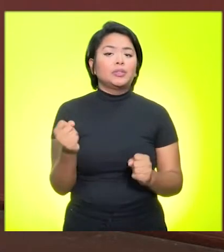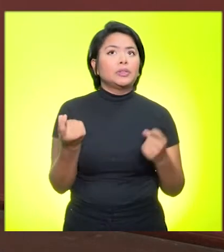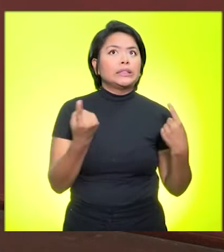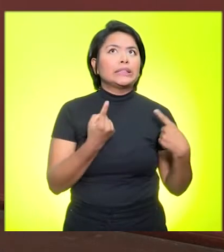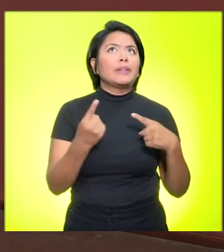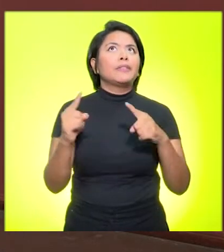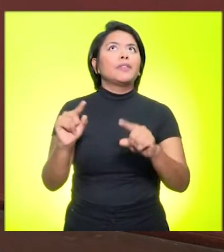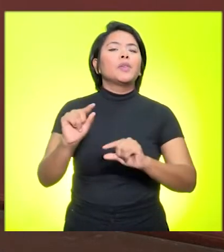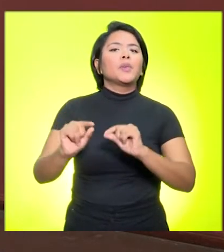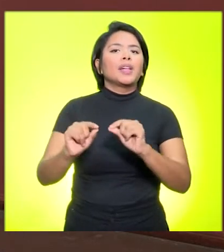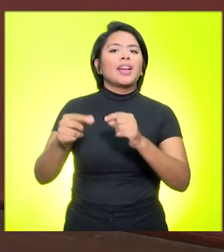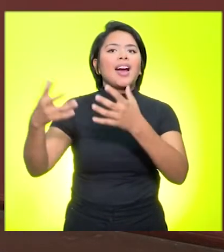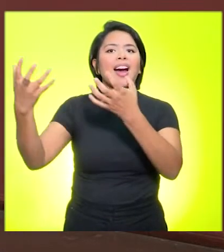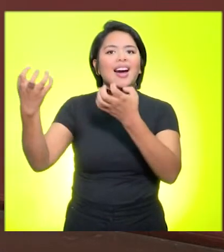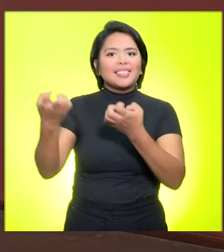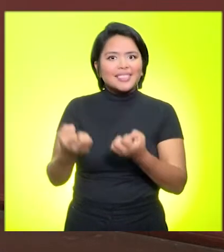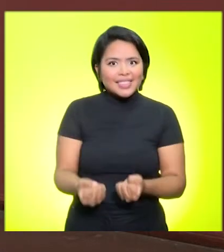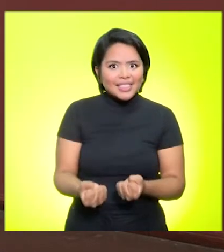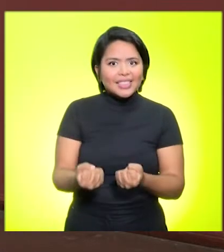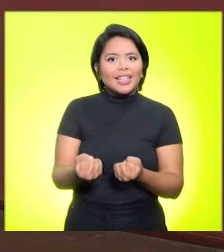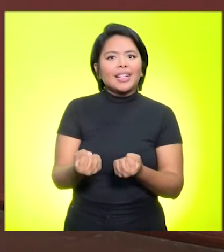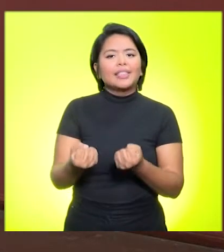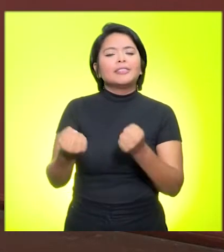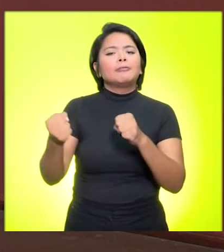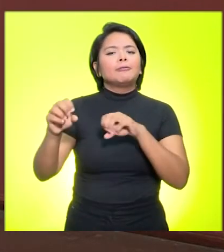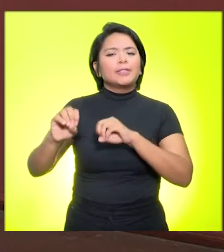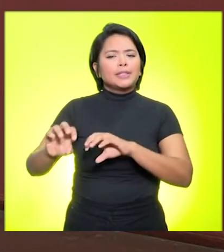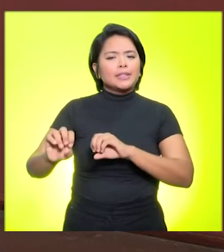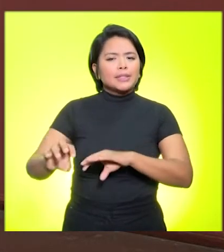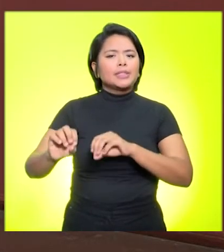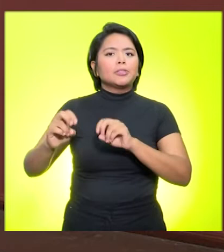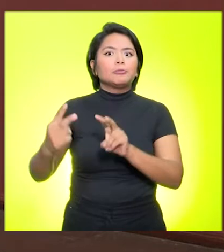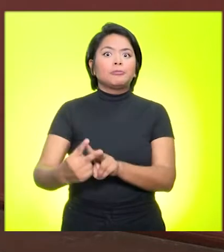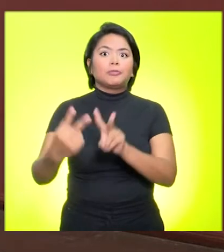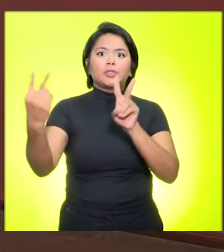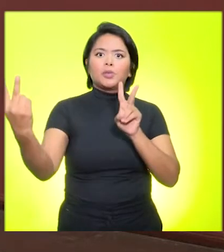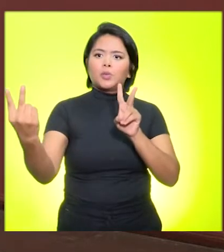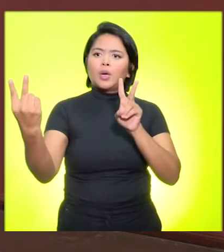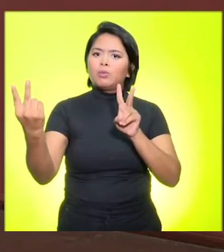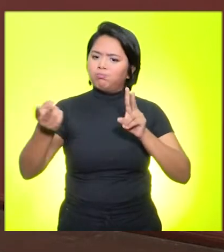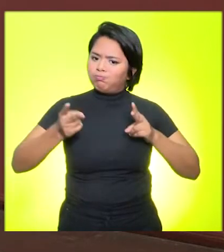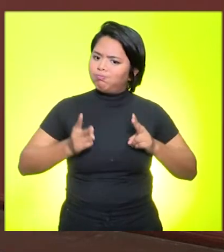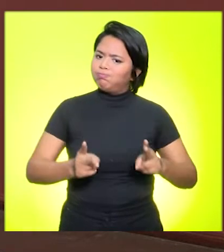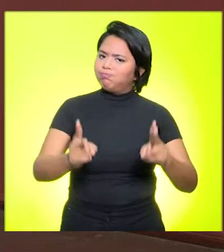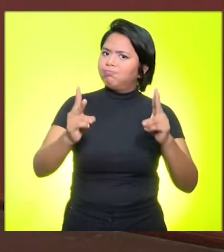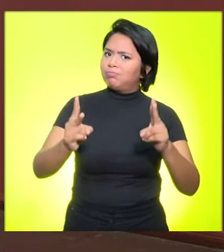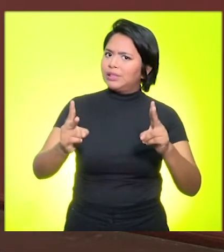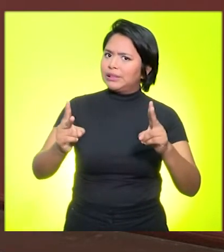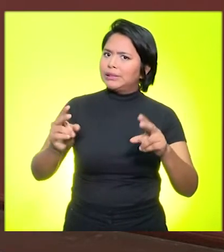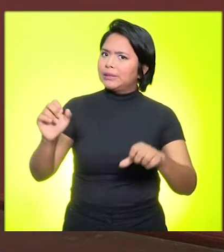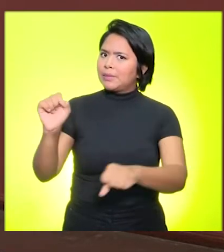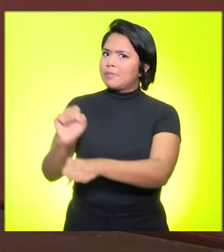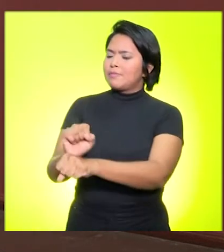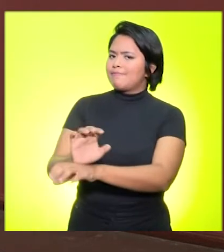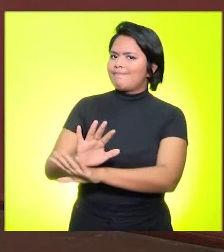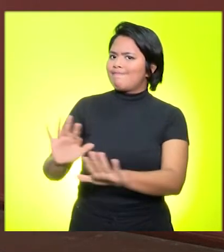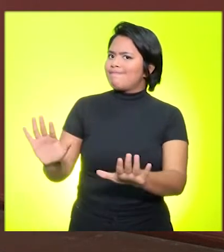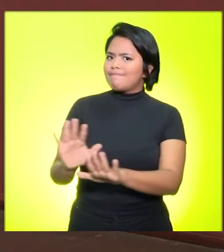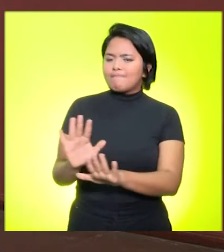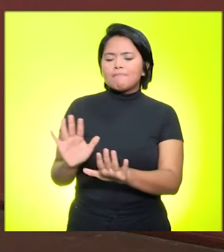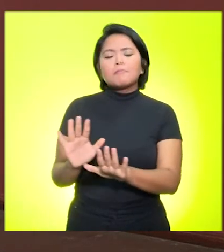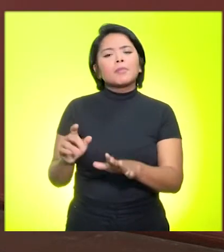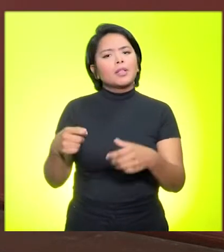que a educação à distância ela veio para ficar, ela não é uma solução passageira. E como que